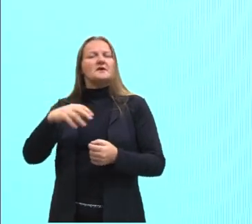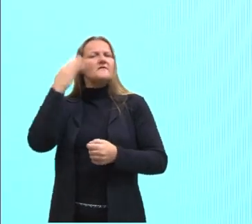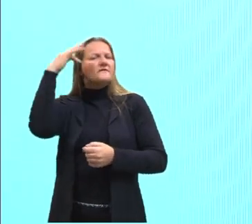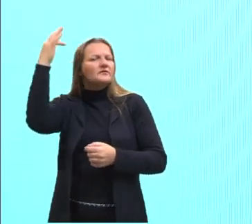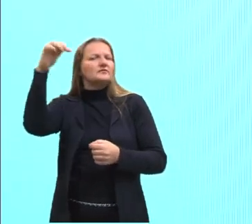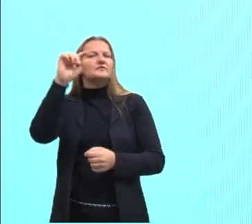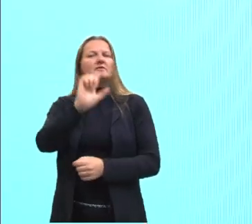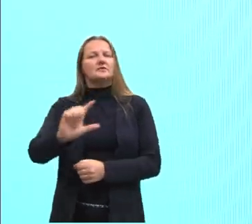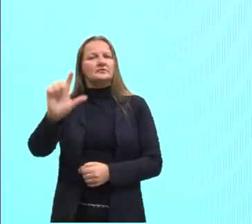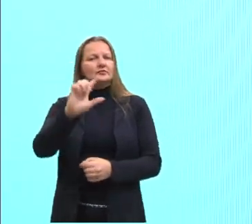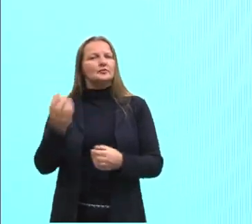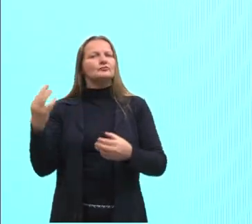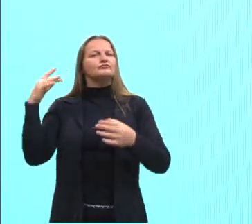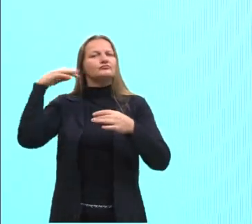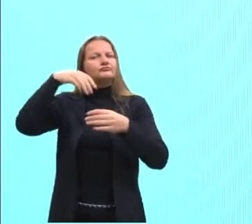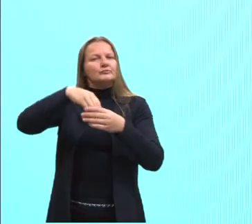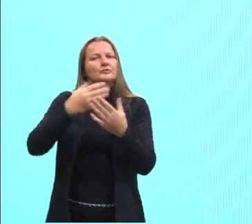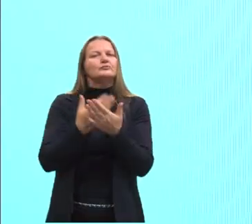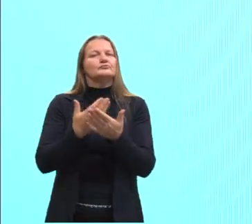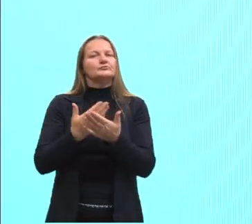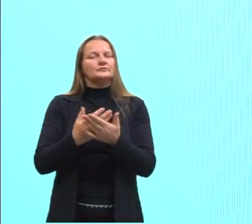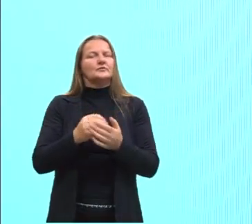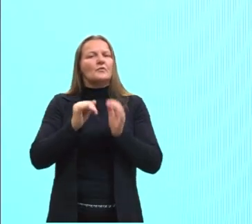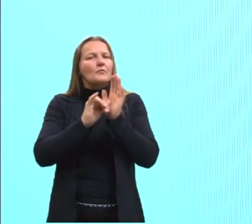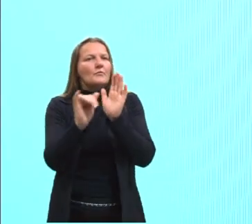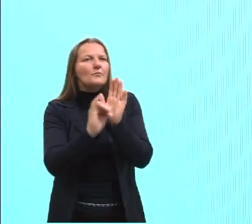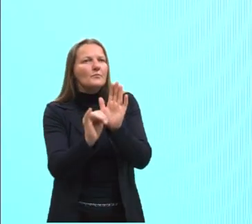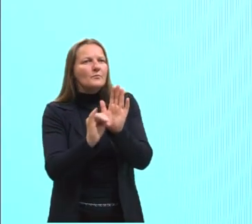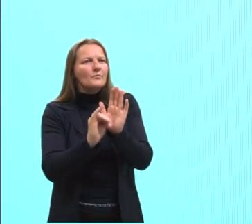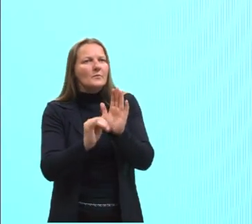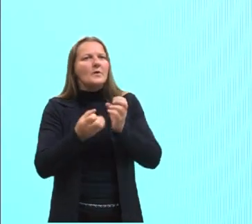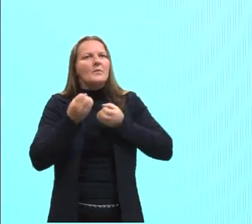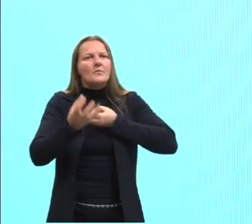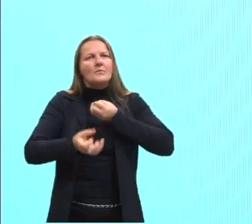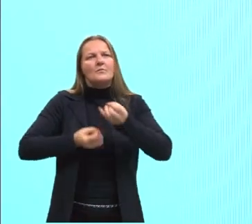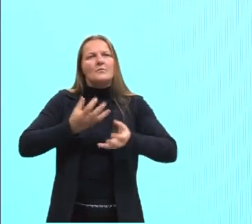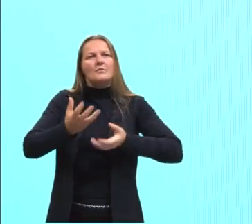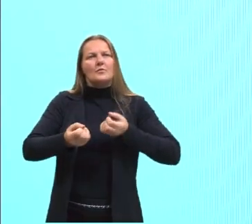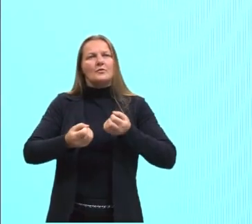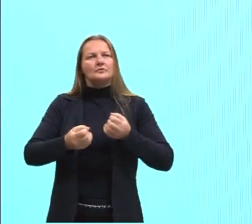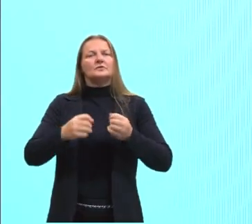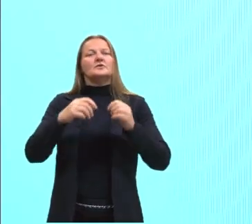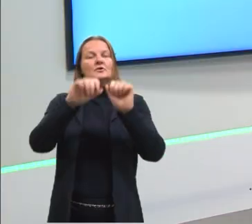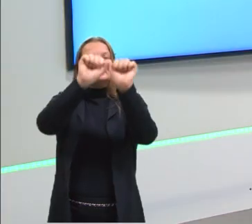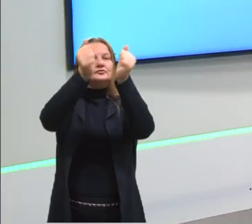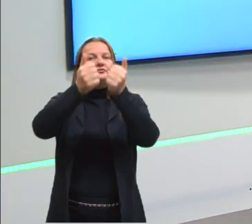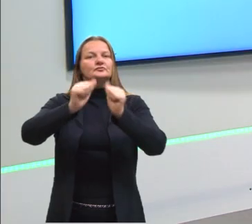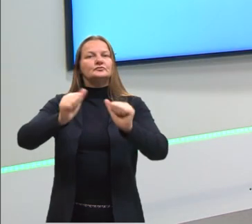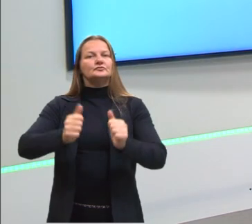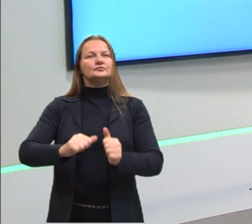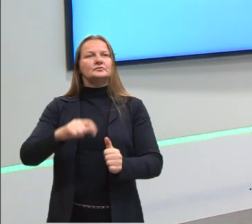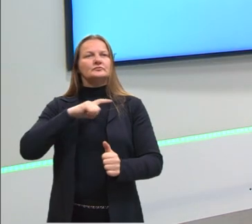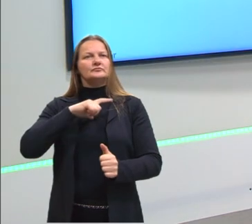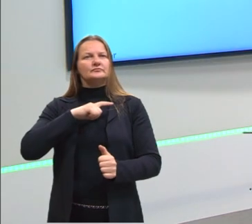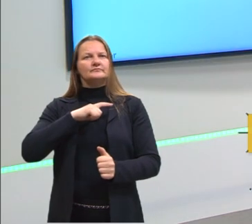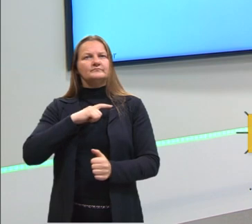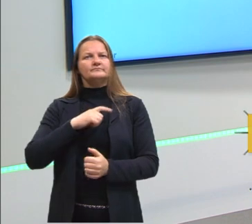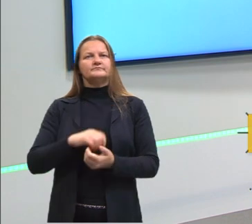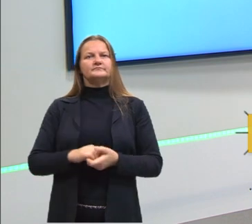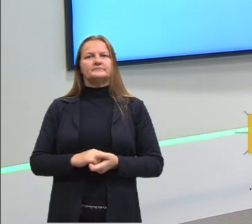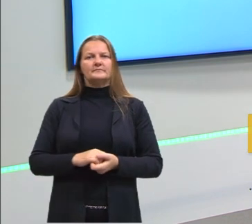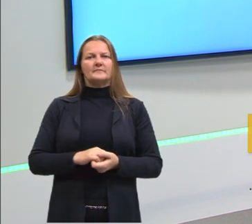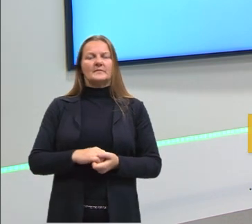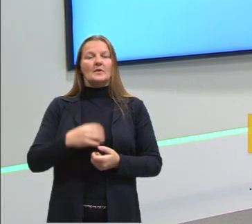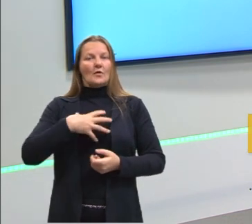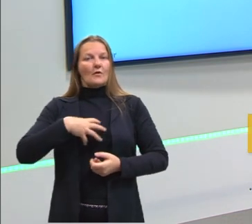literatura, diversas narrativas. E aqui, nessa escultura de Lauconte e